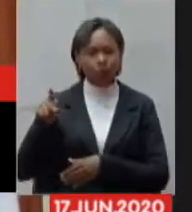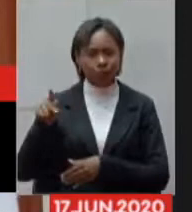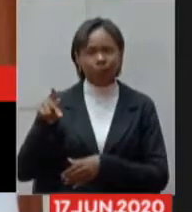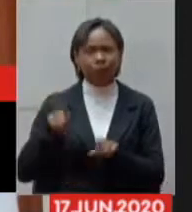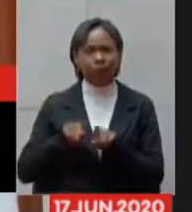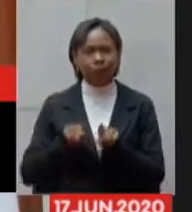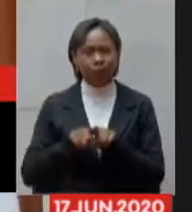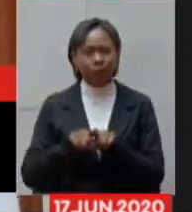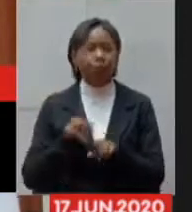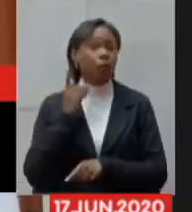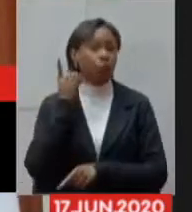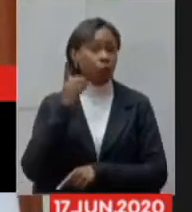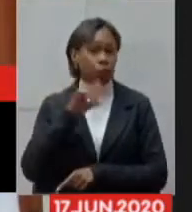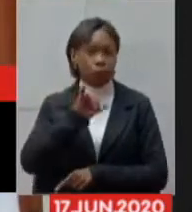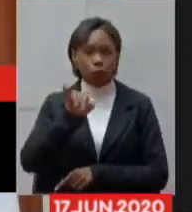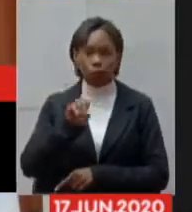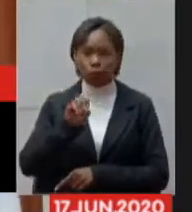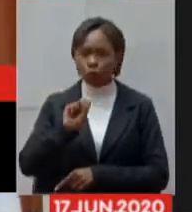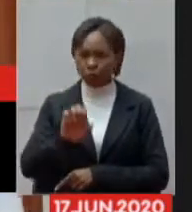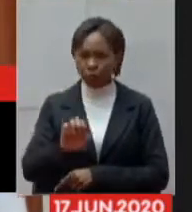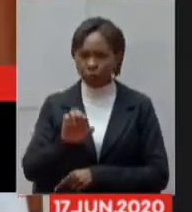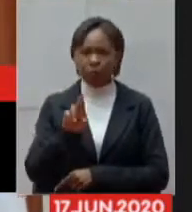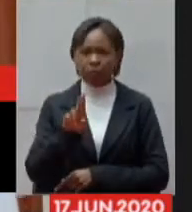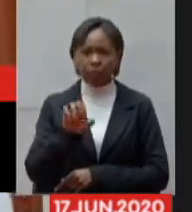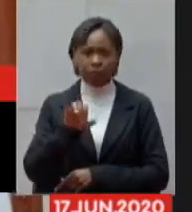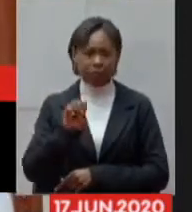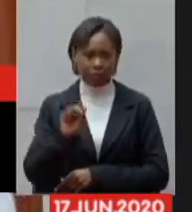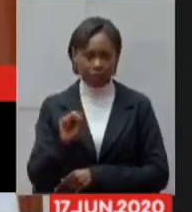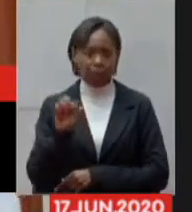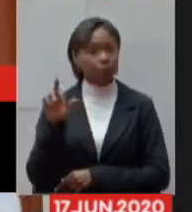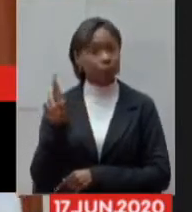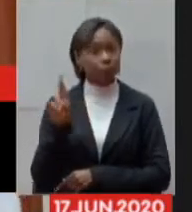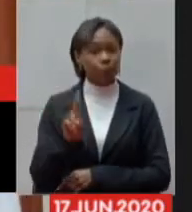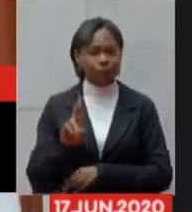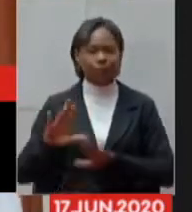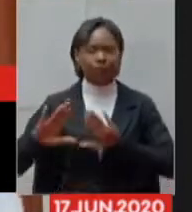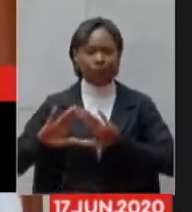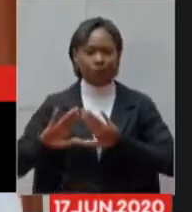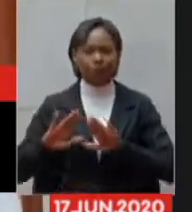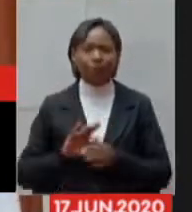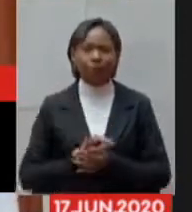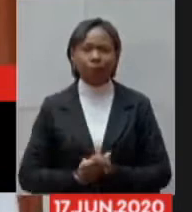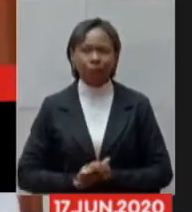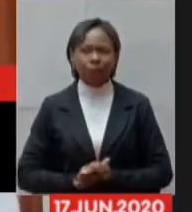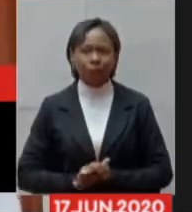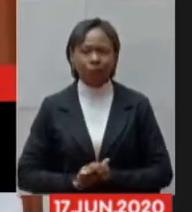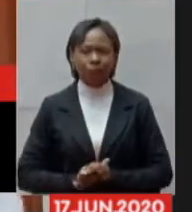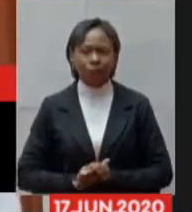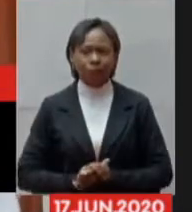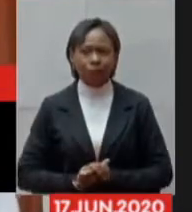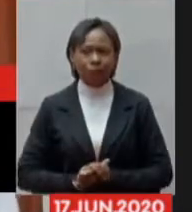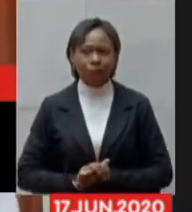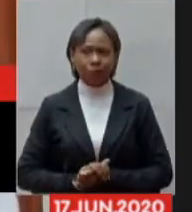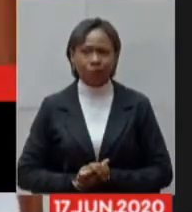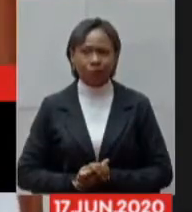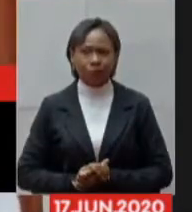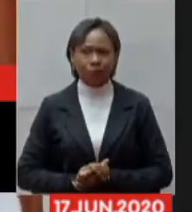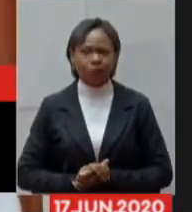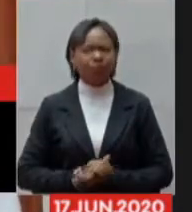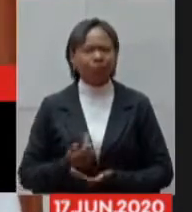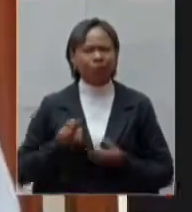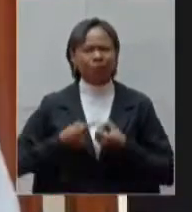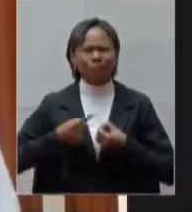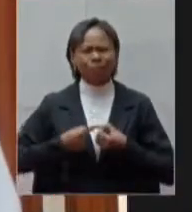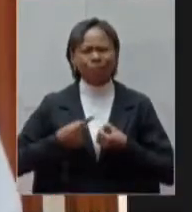Boa tarde dos outros representantes da Assembleia Lavras não diferentemente dessas cidades tem sofrido com